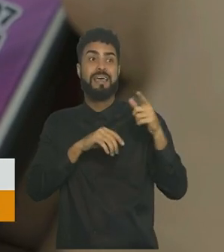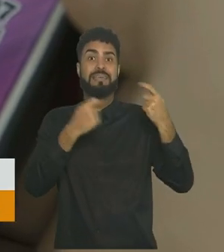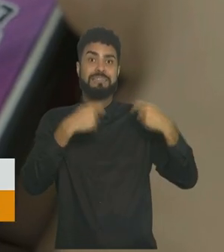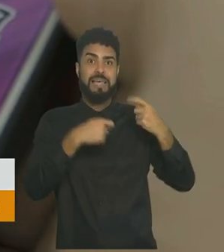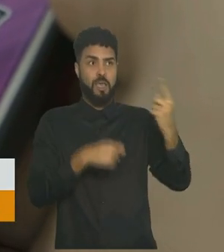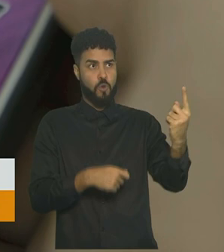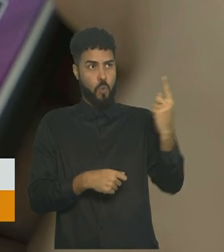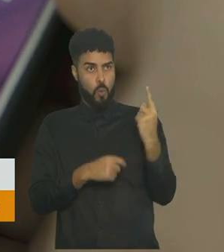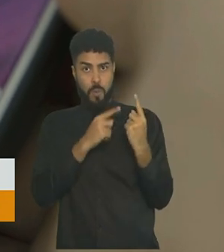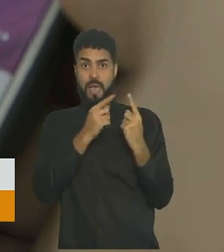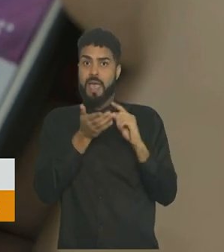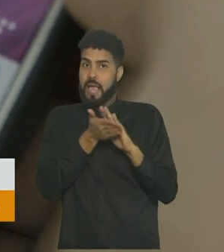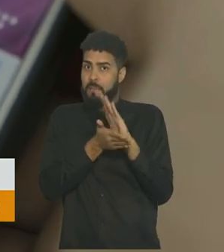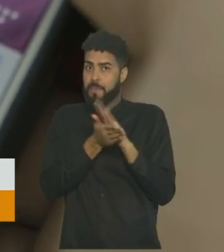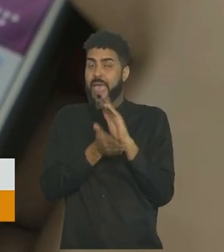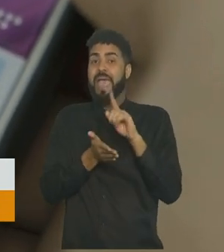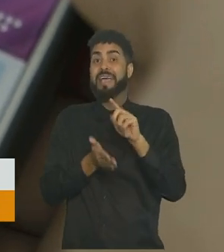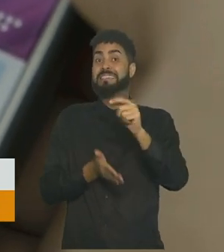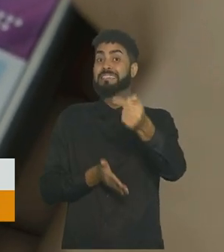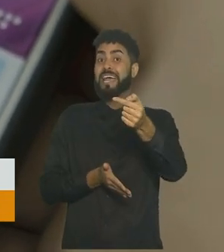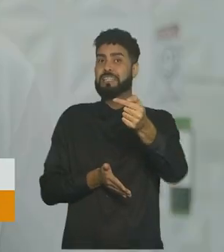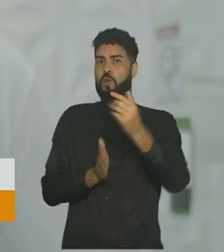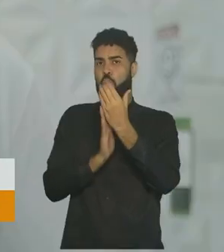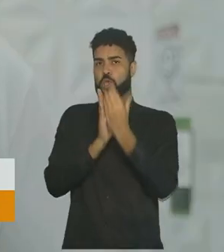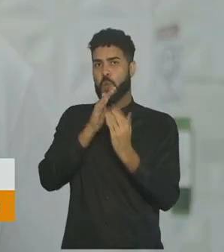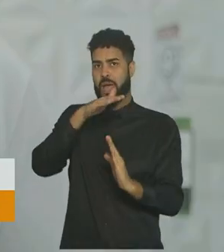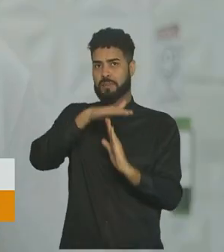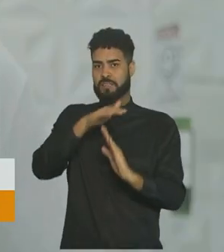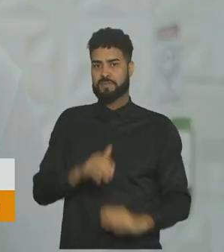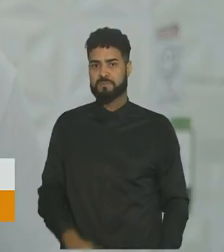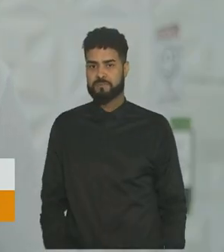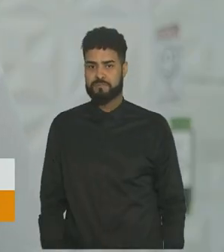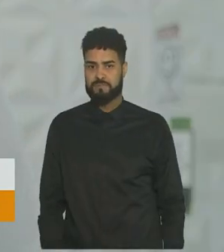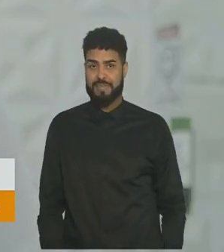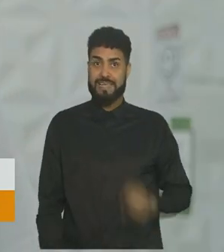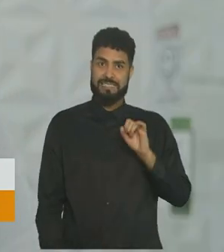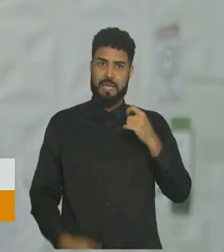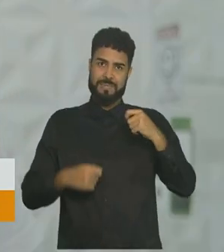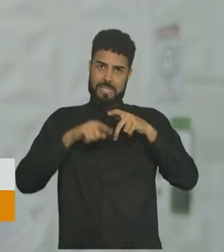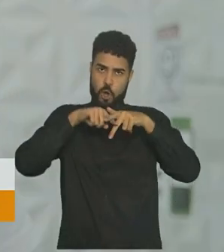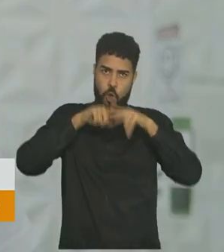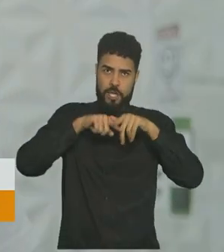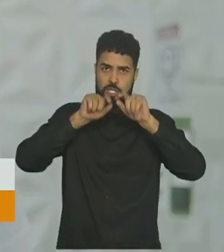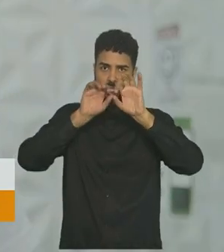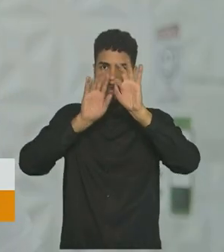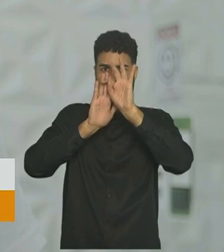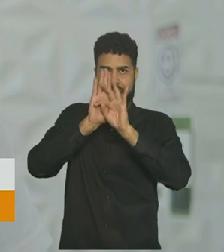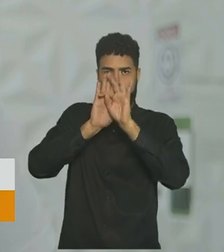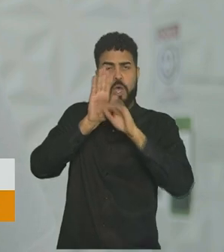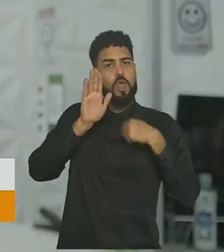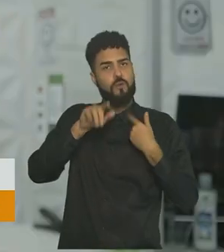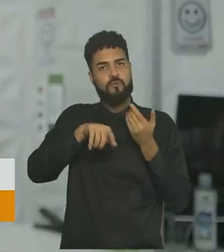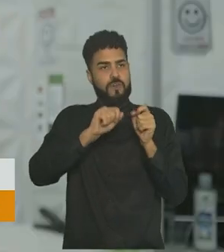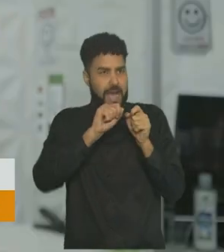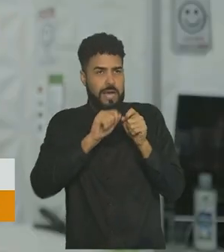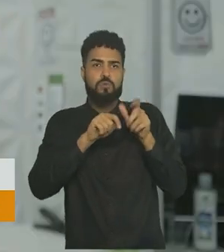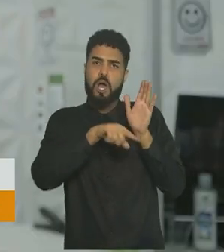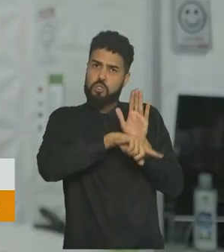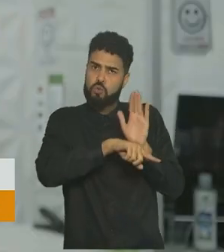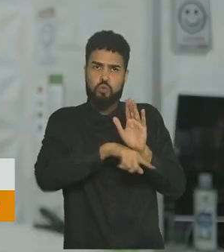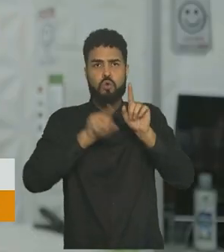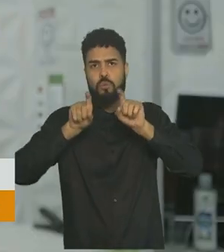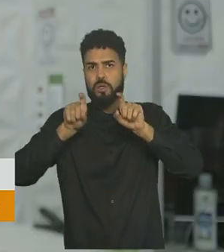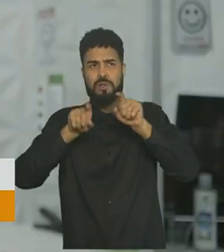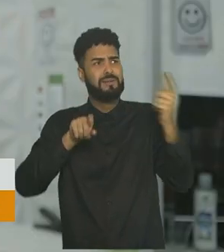Cada pessoa pode imprimir até sete currículos. Precisa fazer alguma correção, a faz. Porque assim, o interesse da gente sempre foi ajudar. Se a gente chegou